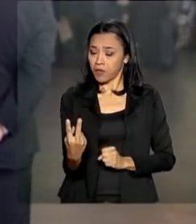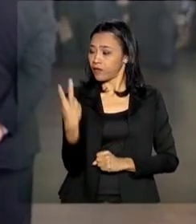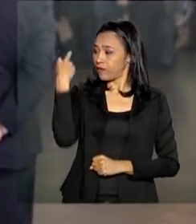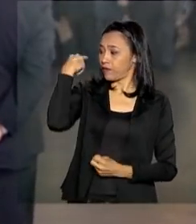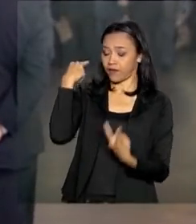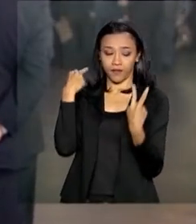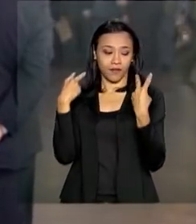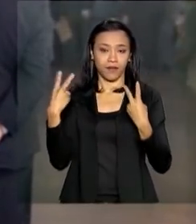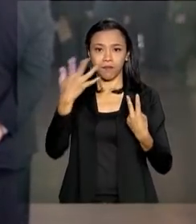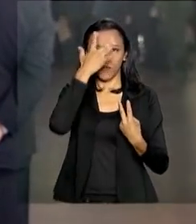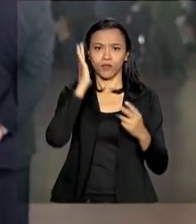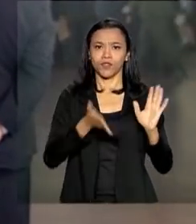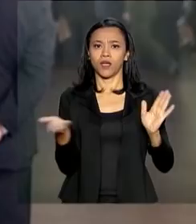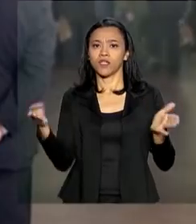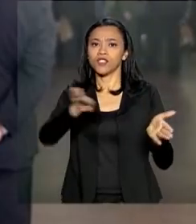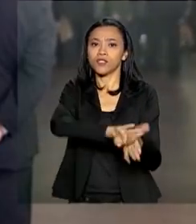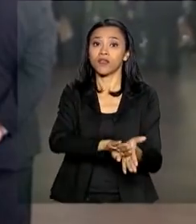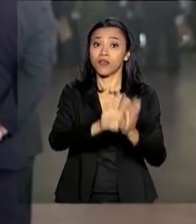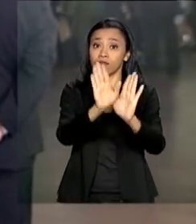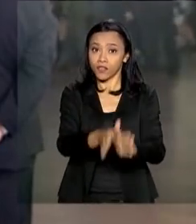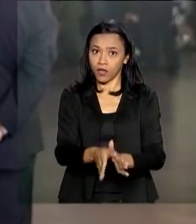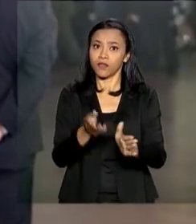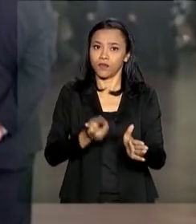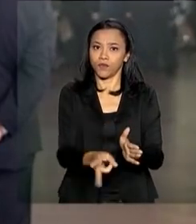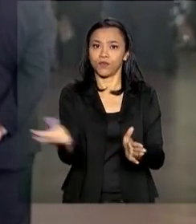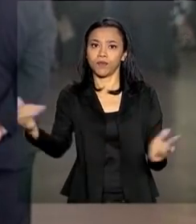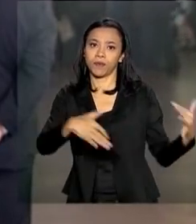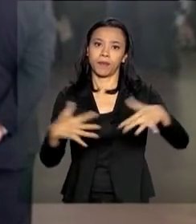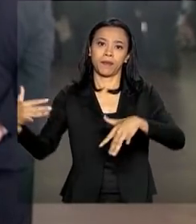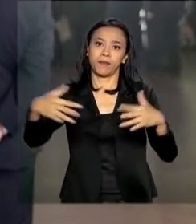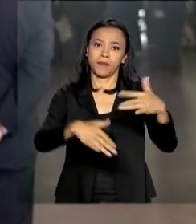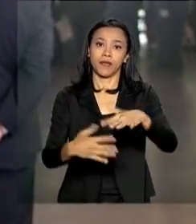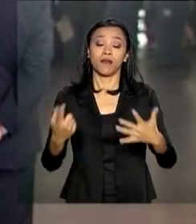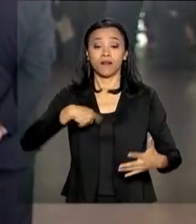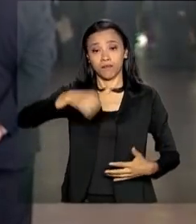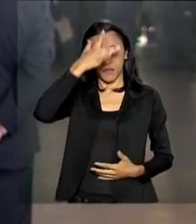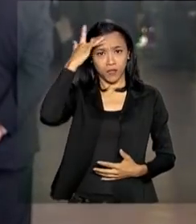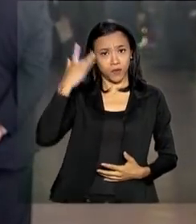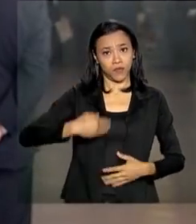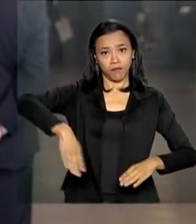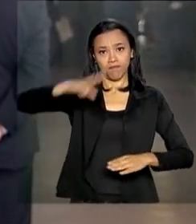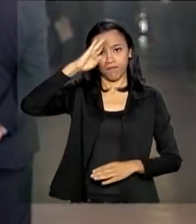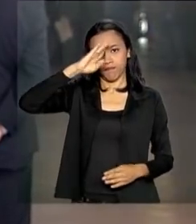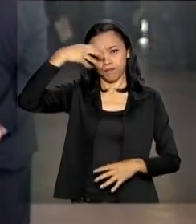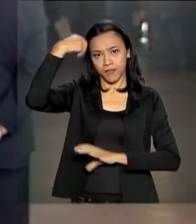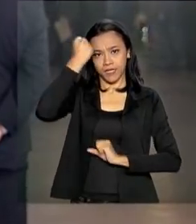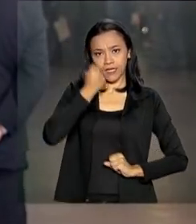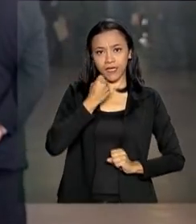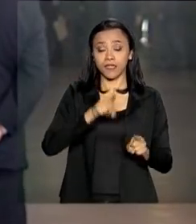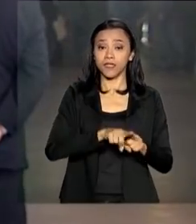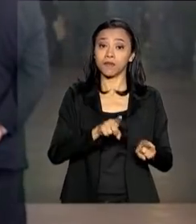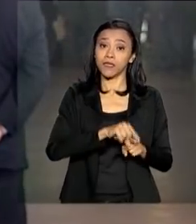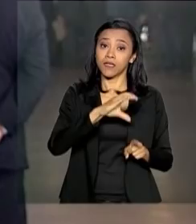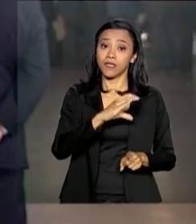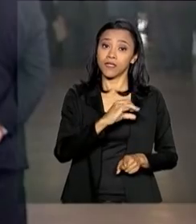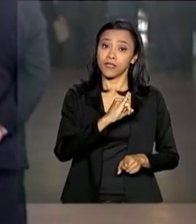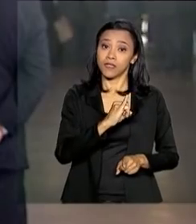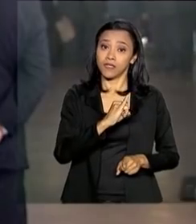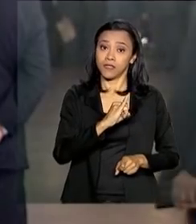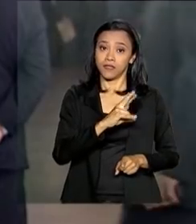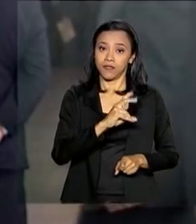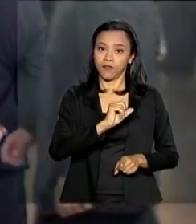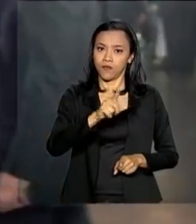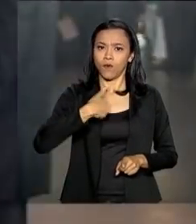muitas autoridades já chegaram e estão chegando. São civis e militares. E olha, Renata, a chuvinha que caía desde ontem aqui em